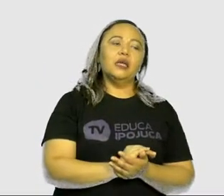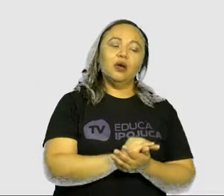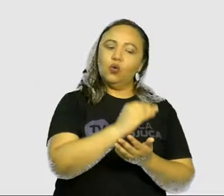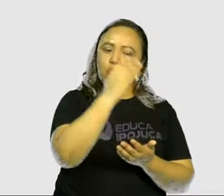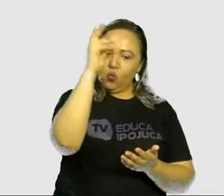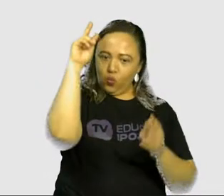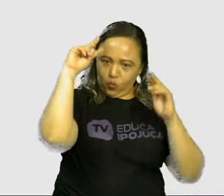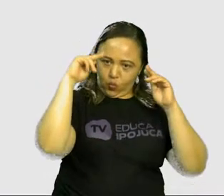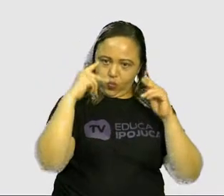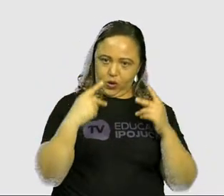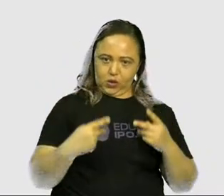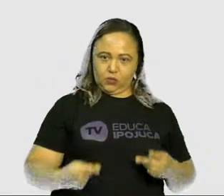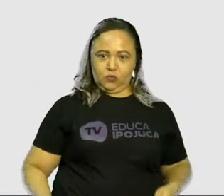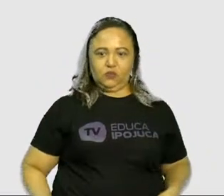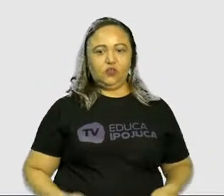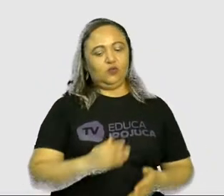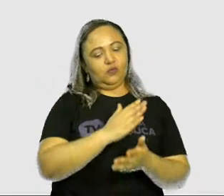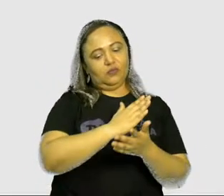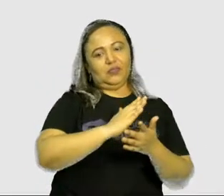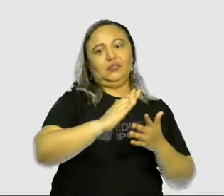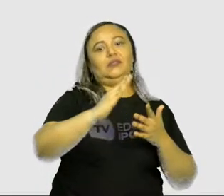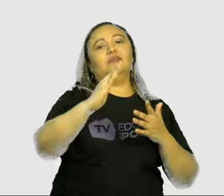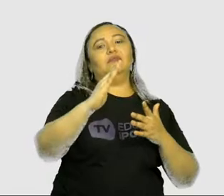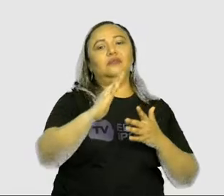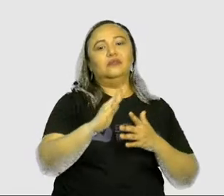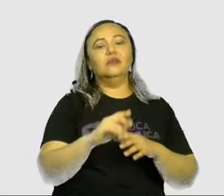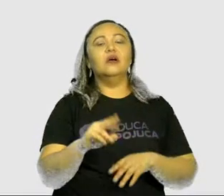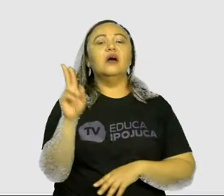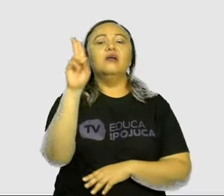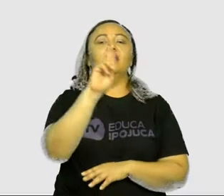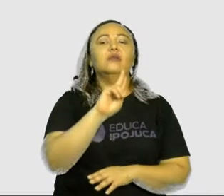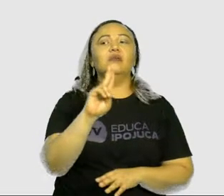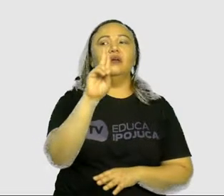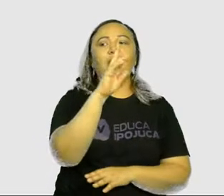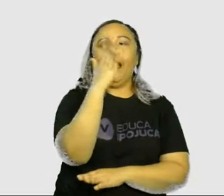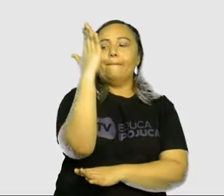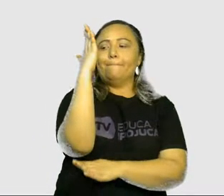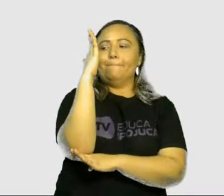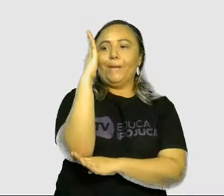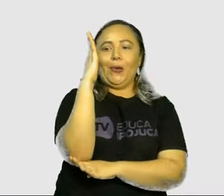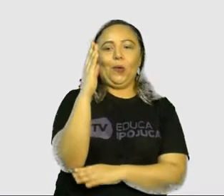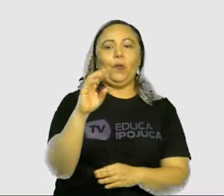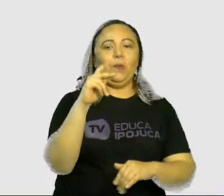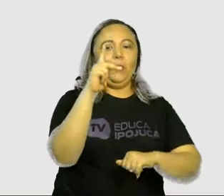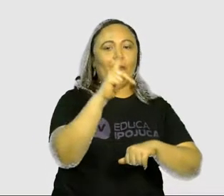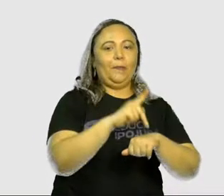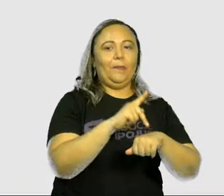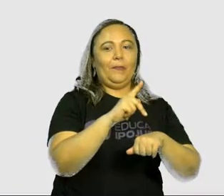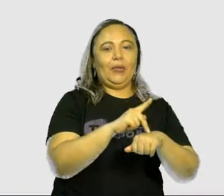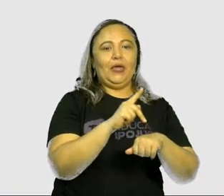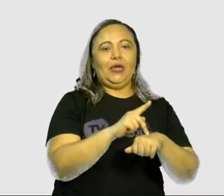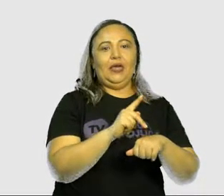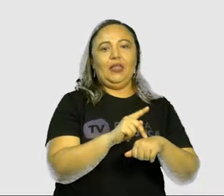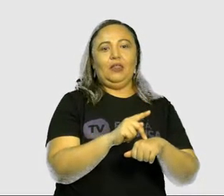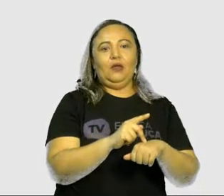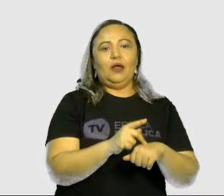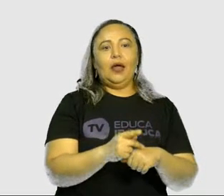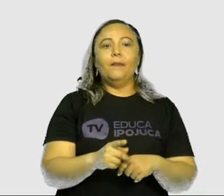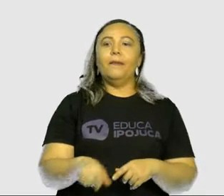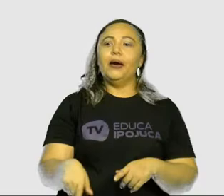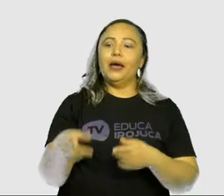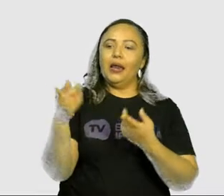paus e pedras para se defenderem dos ataques de outros animais.